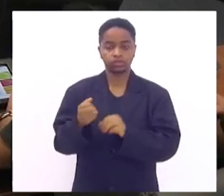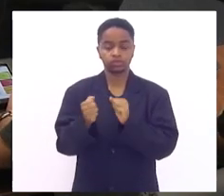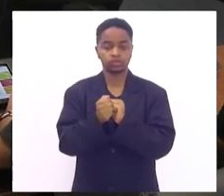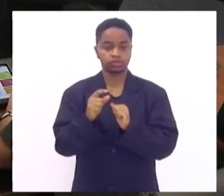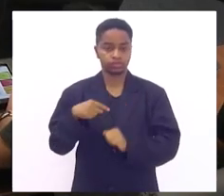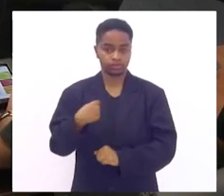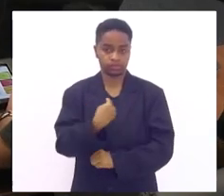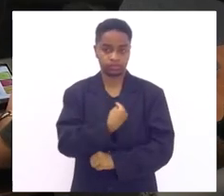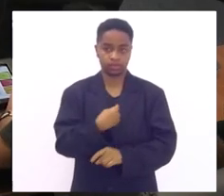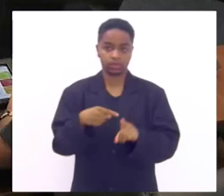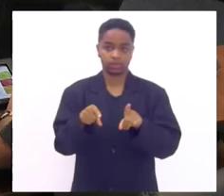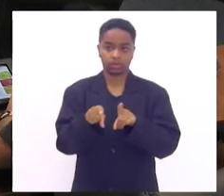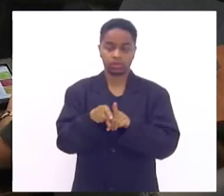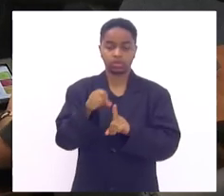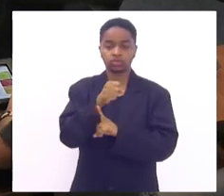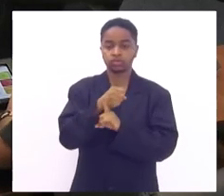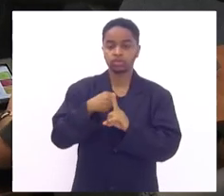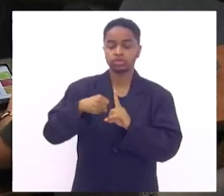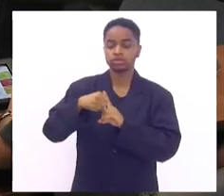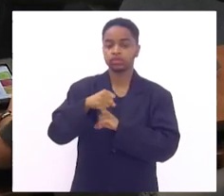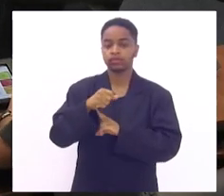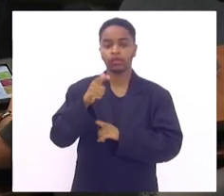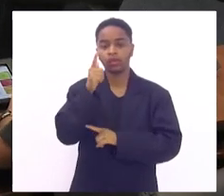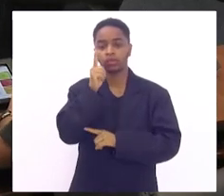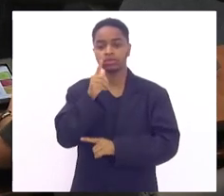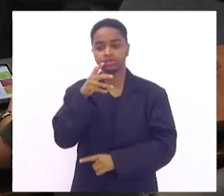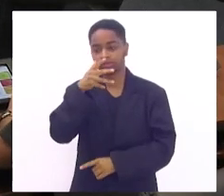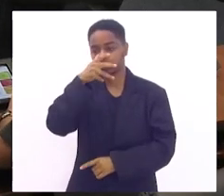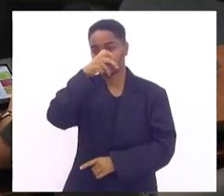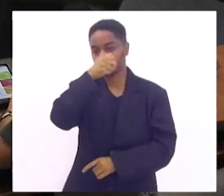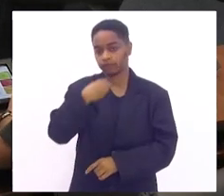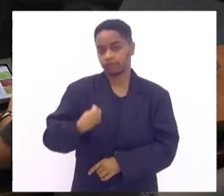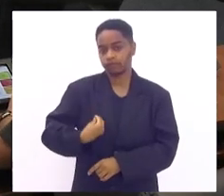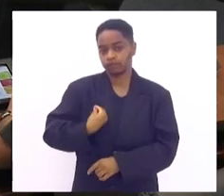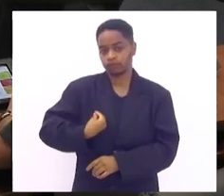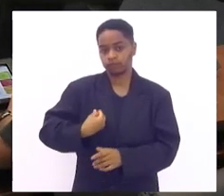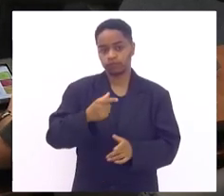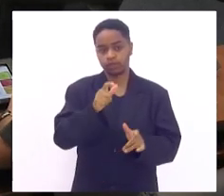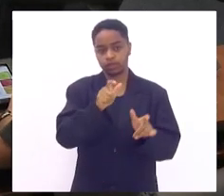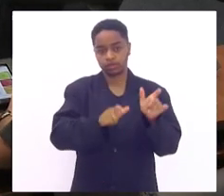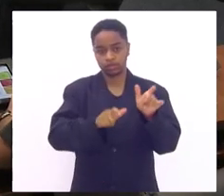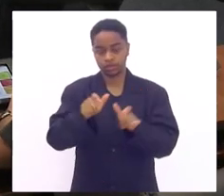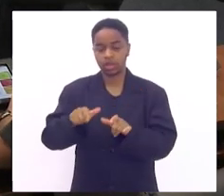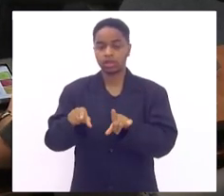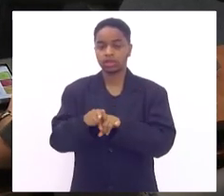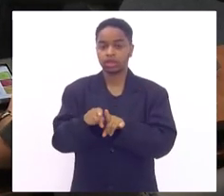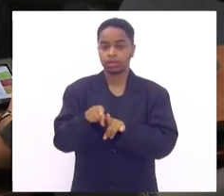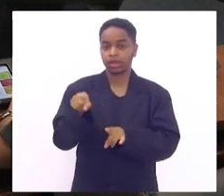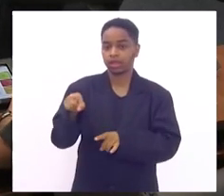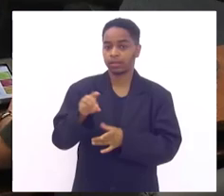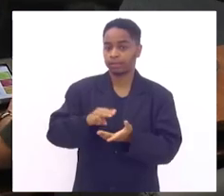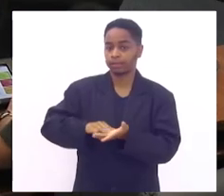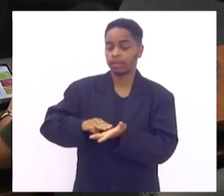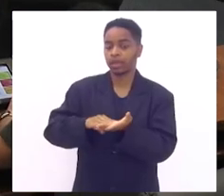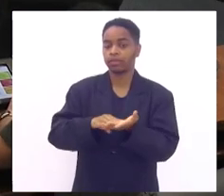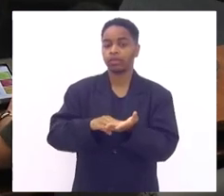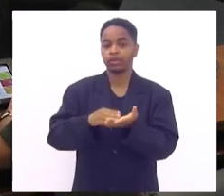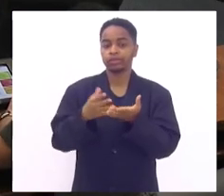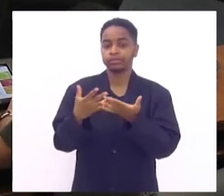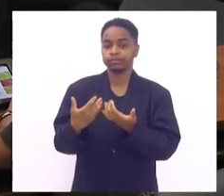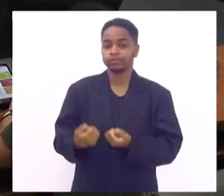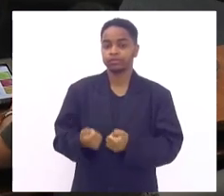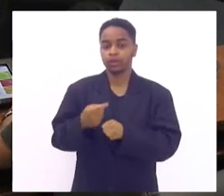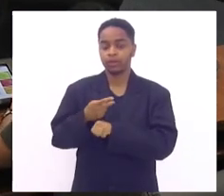socialmente salvando vidas e também é um dos membros que foi agraciado com o prêmio